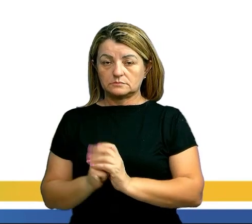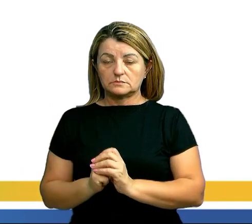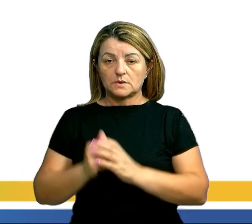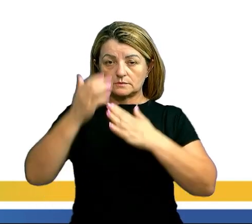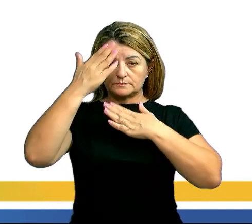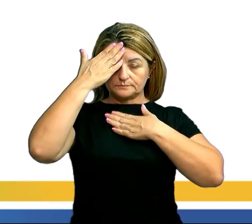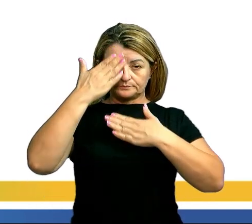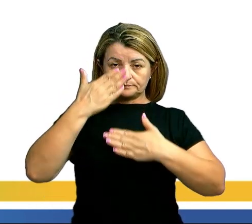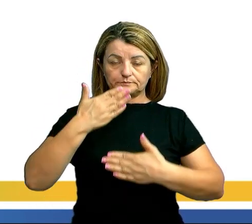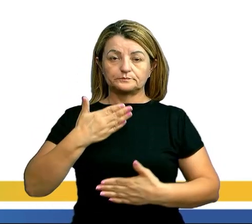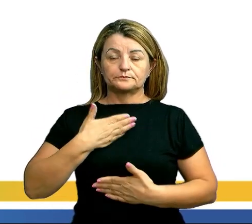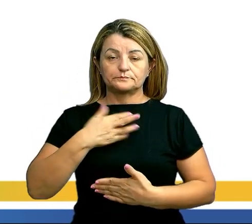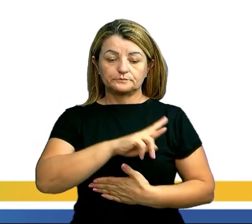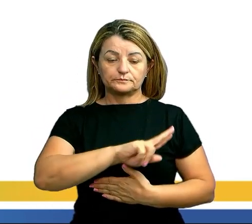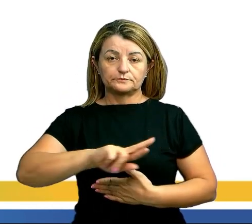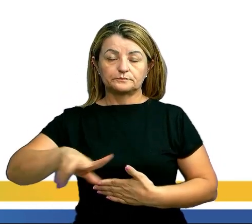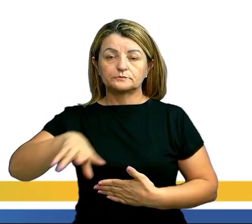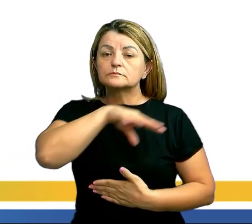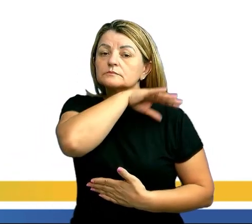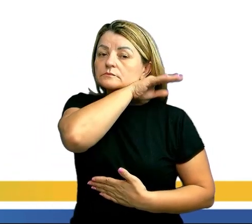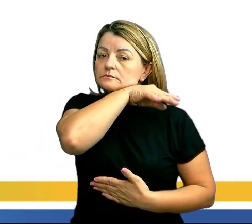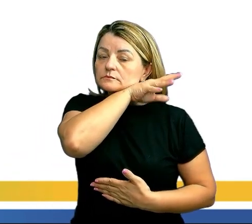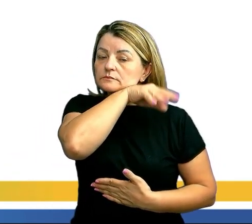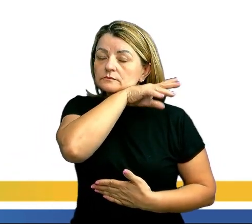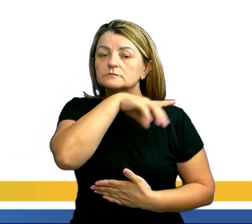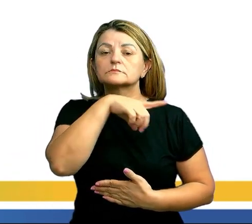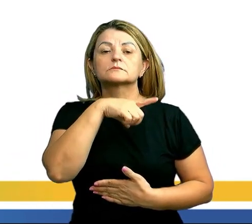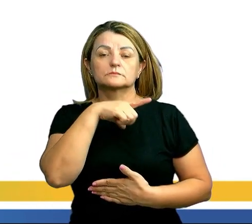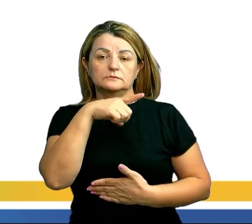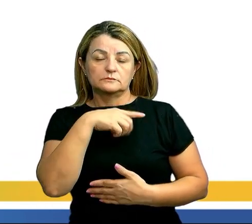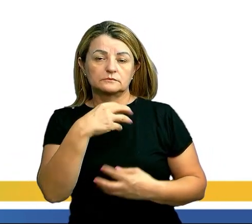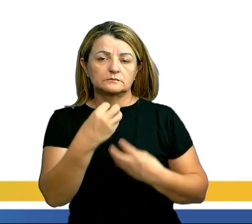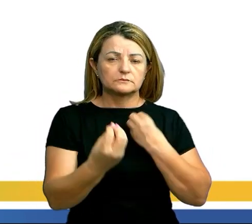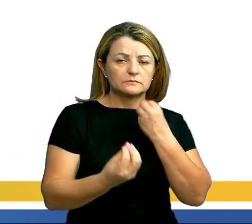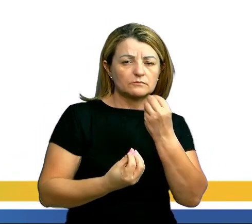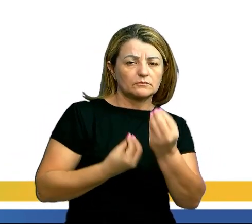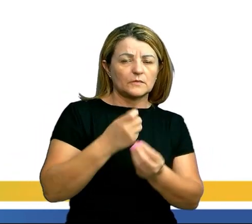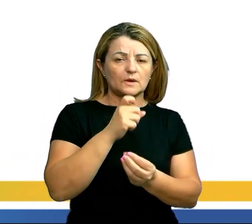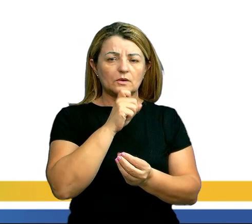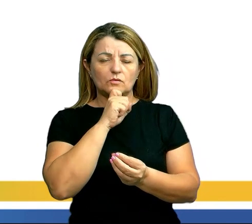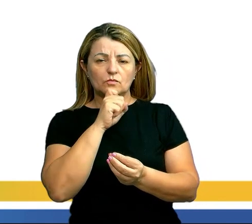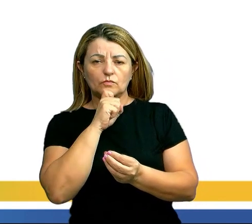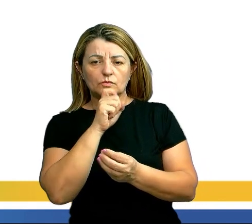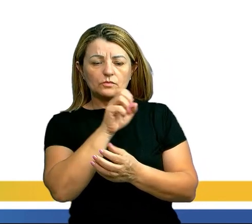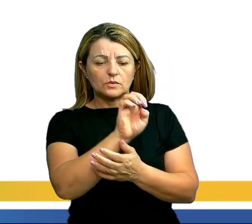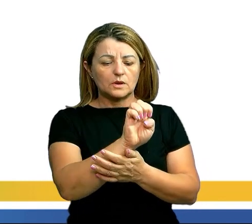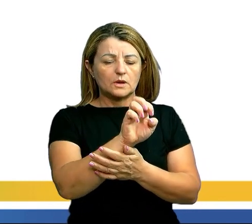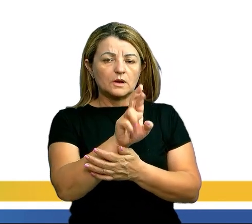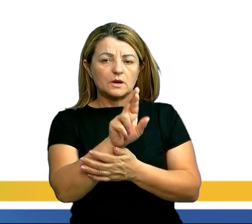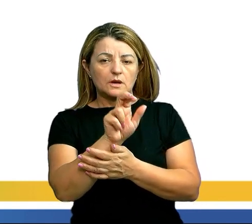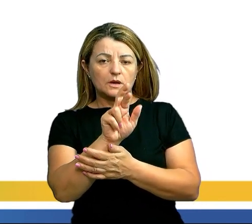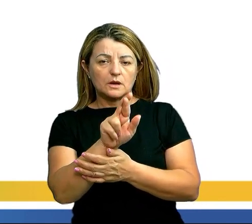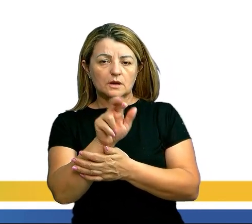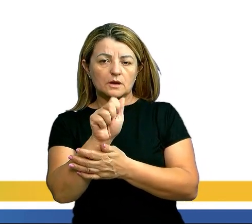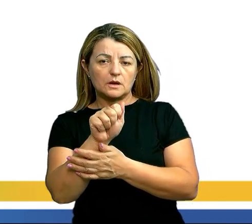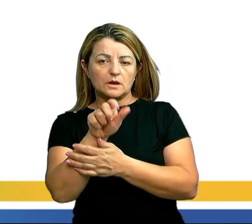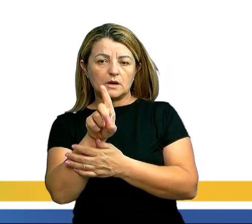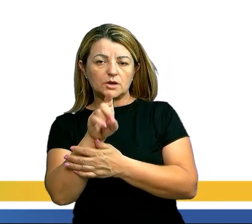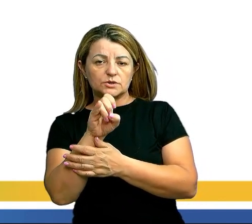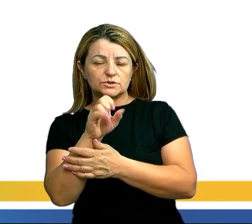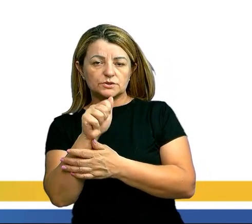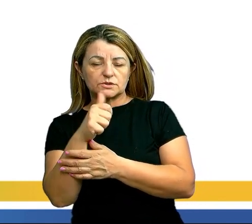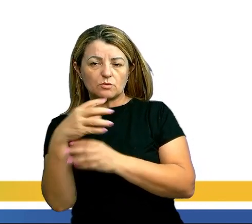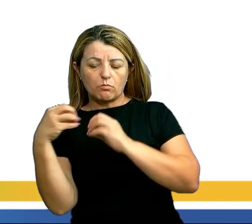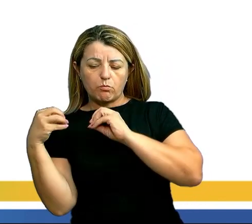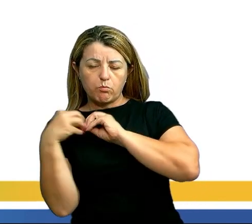corpo humano e nos demais animais tem algumas formas de refrigeração e radiação que é o aquecimento do ar próximo à pele